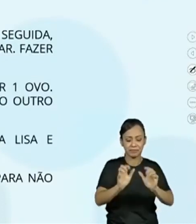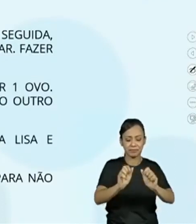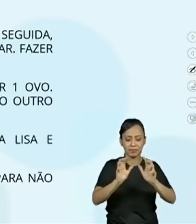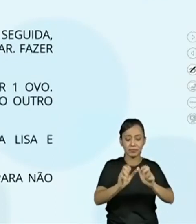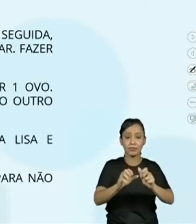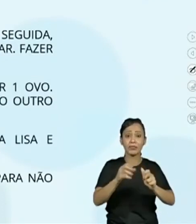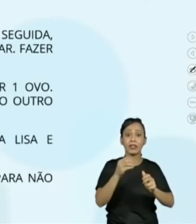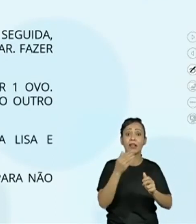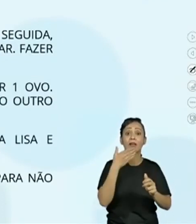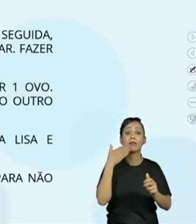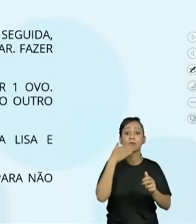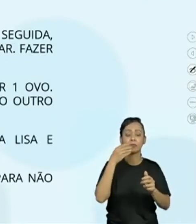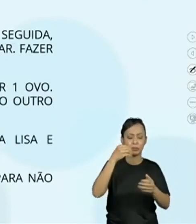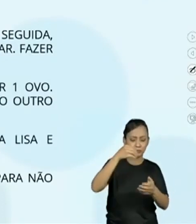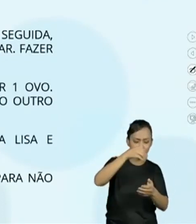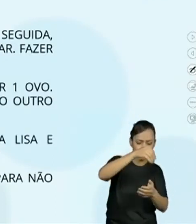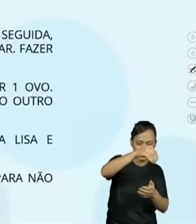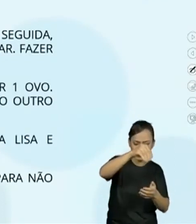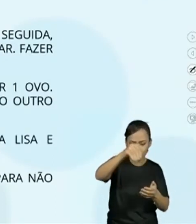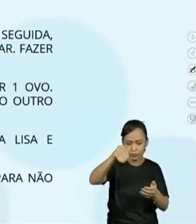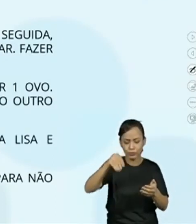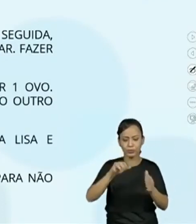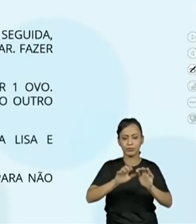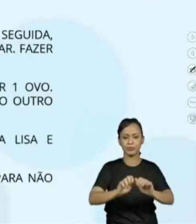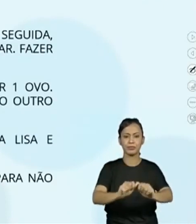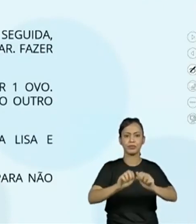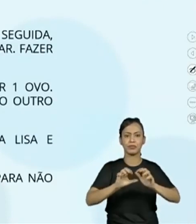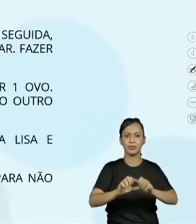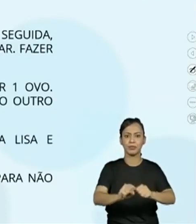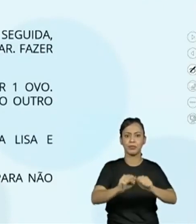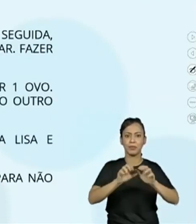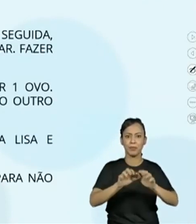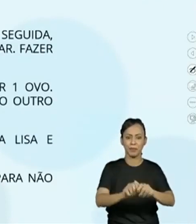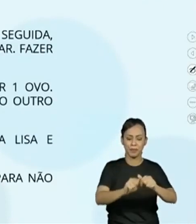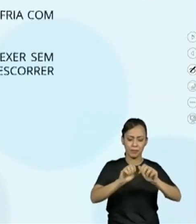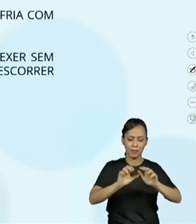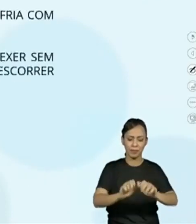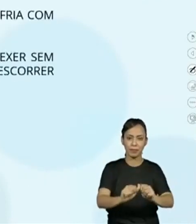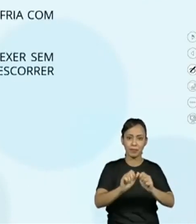açúcar para não estourar na hora da fritura.